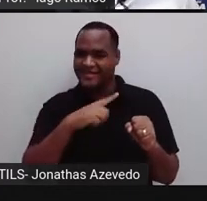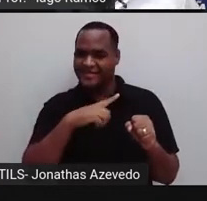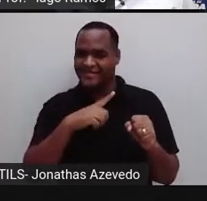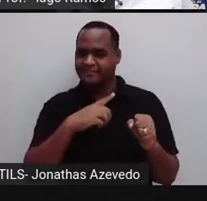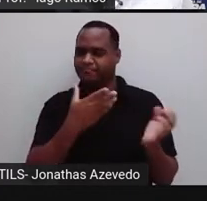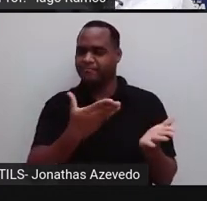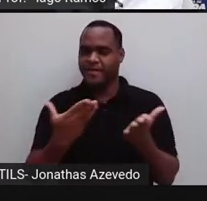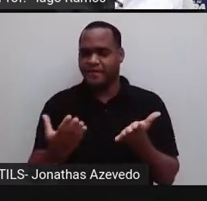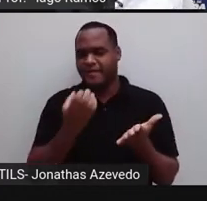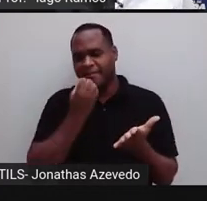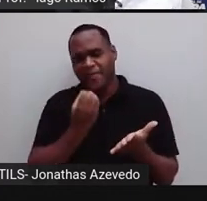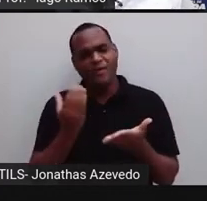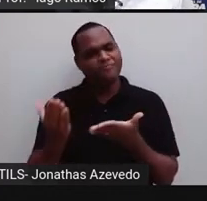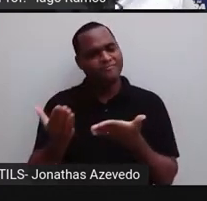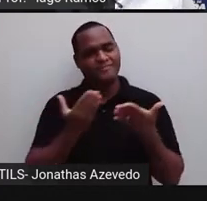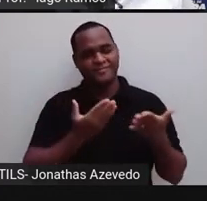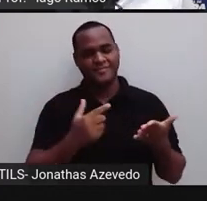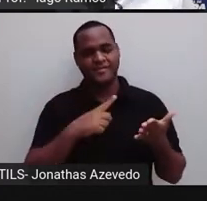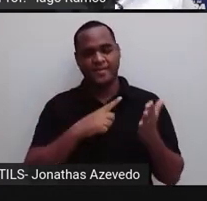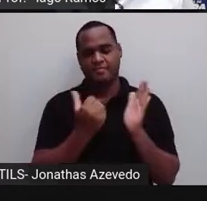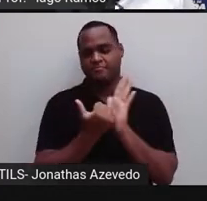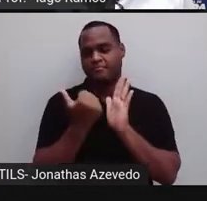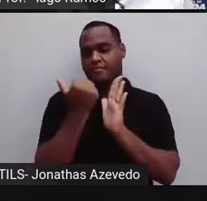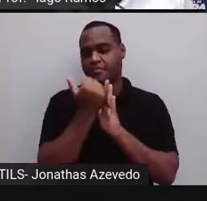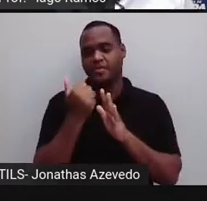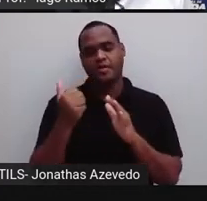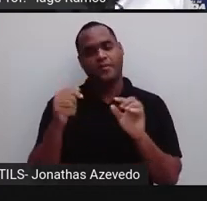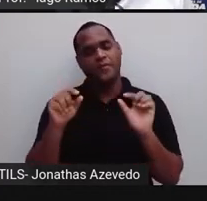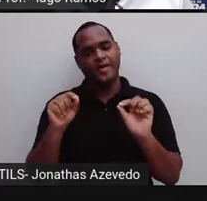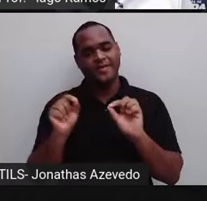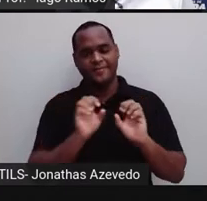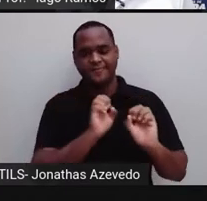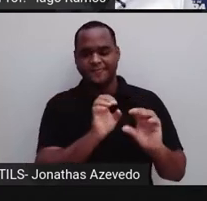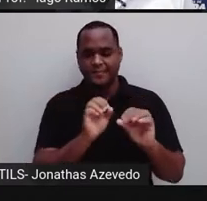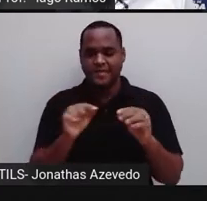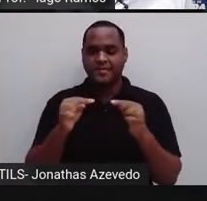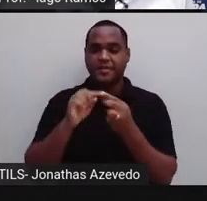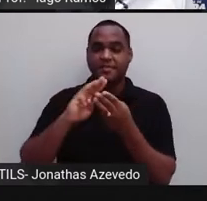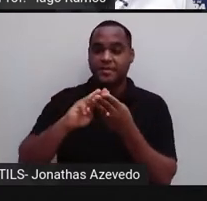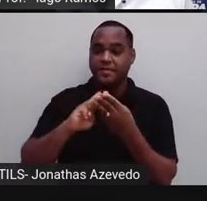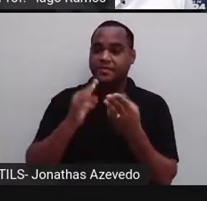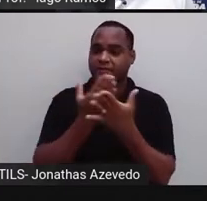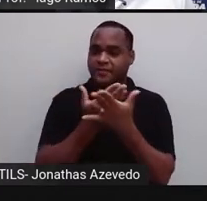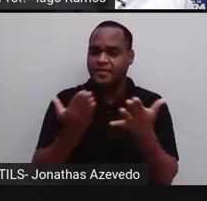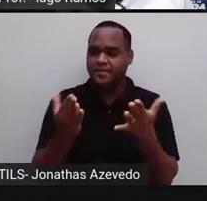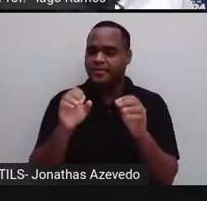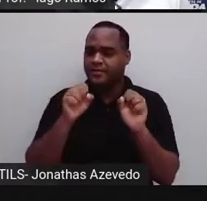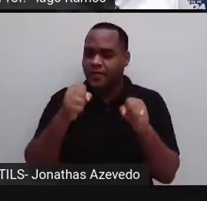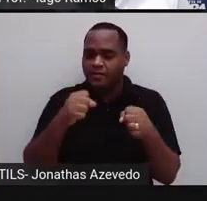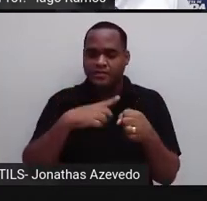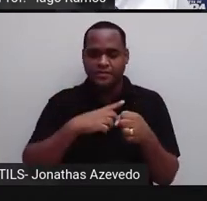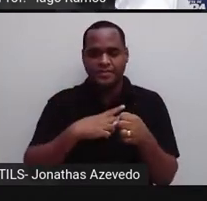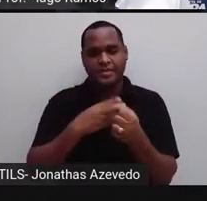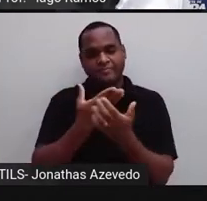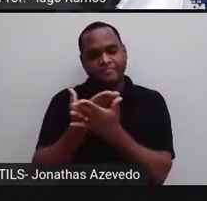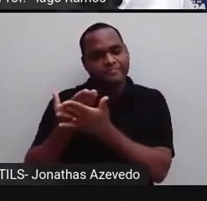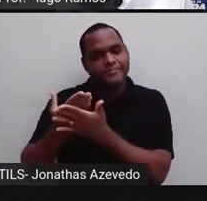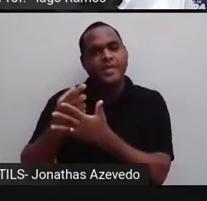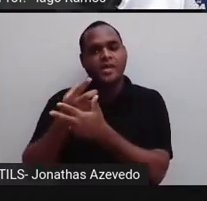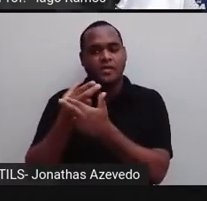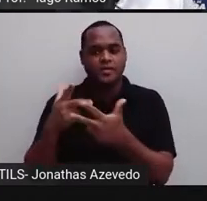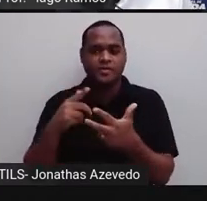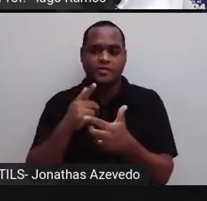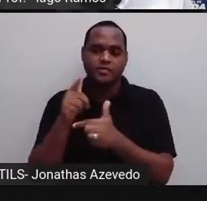-vindo, seja bem-vinda a mais uma aula de matemática para você, estudante da nossa rede municipal de